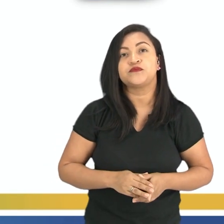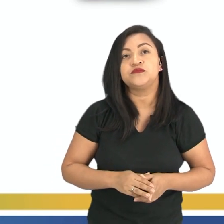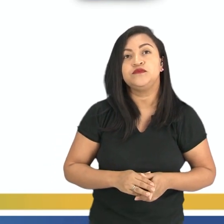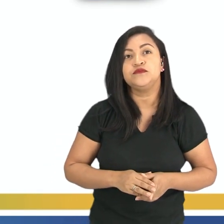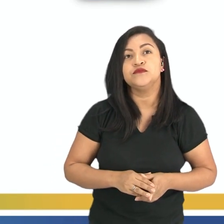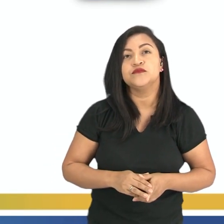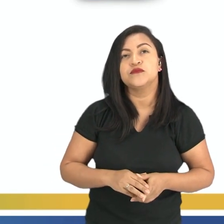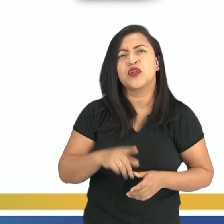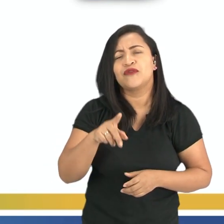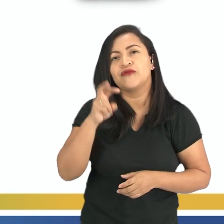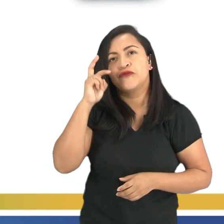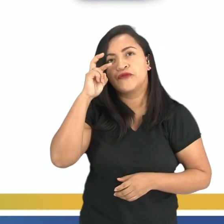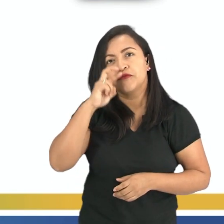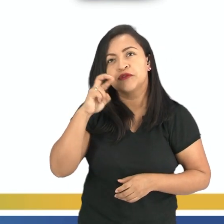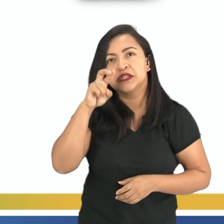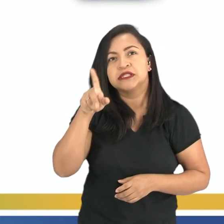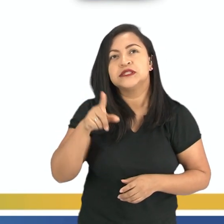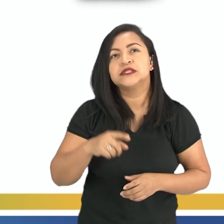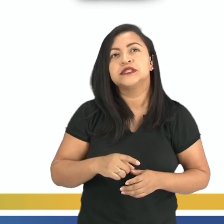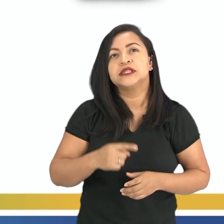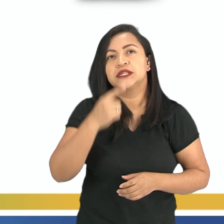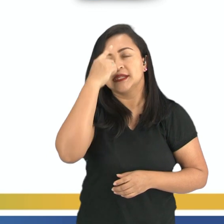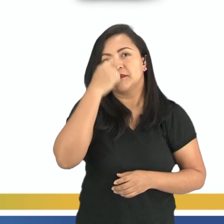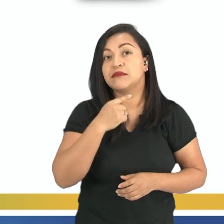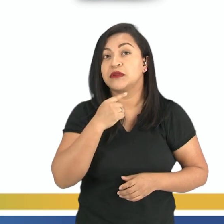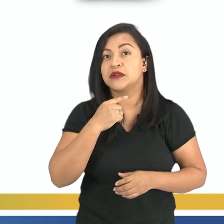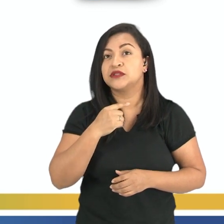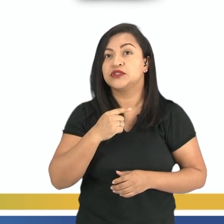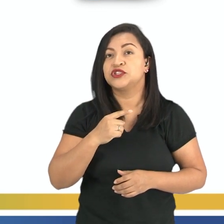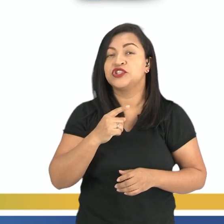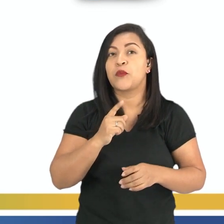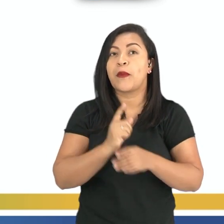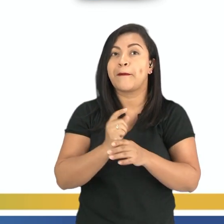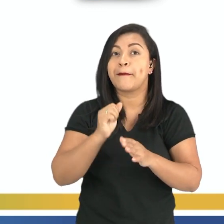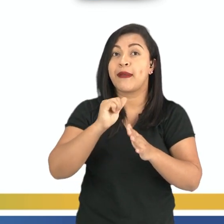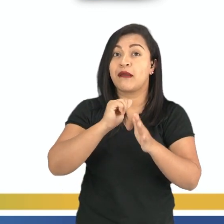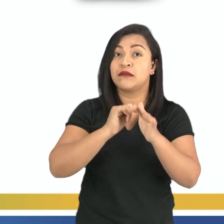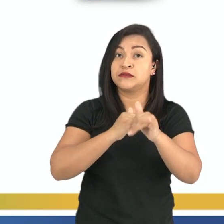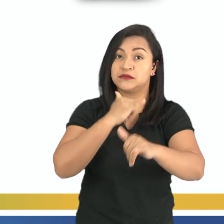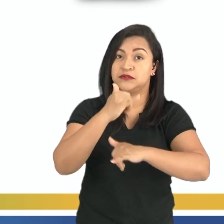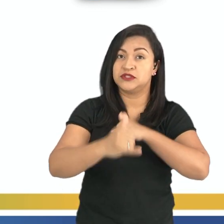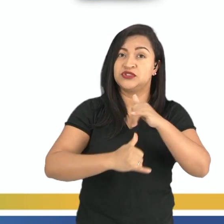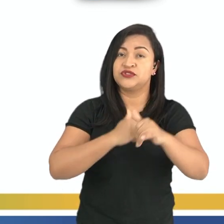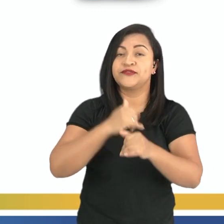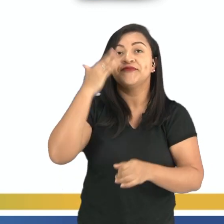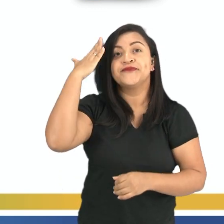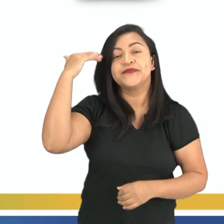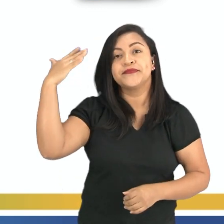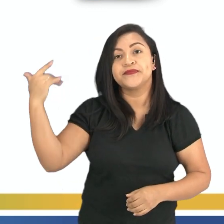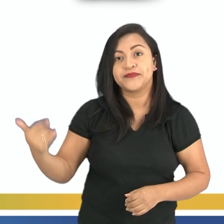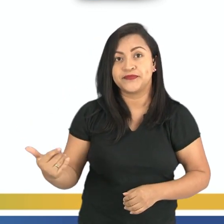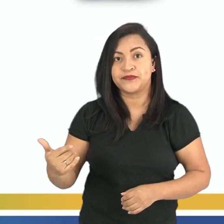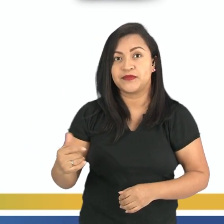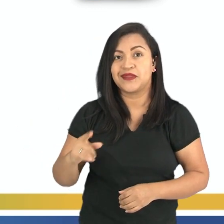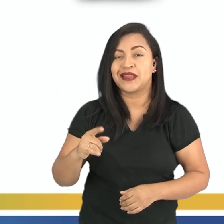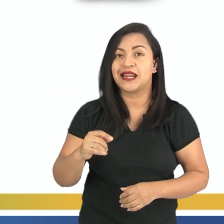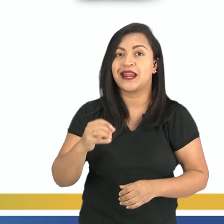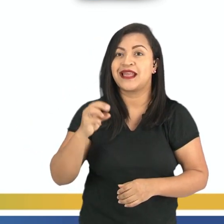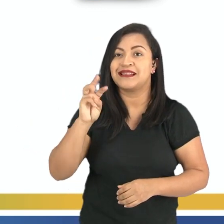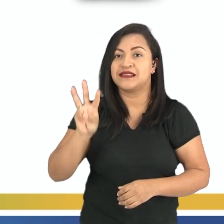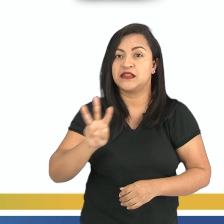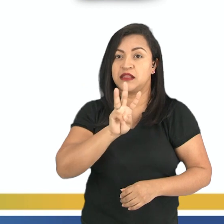Vocês perceberam que a imagem se trata de uma página da internet muito conhecida? Esse site,